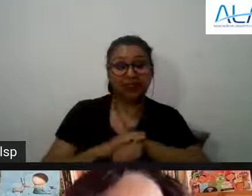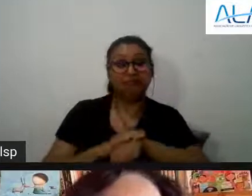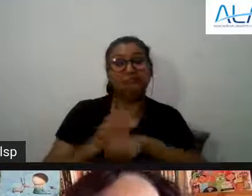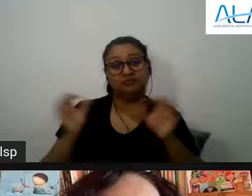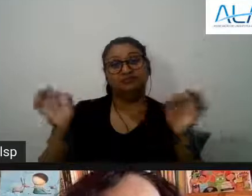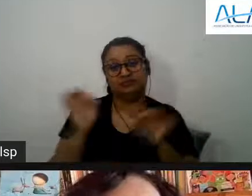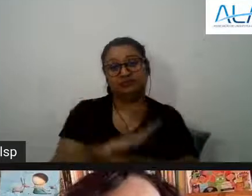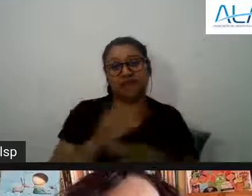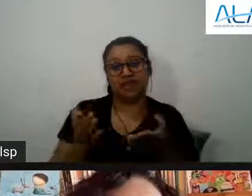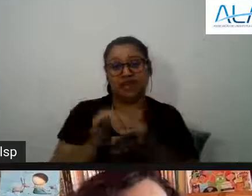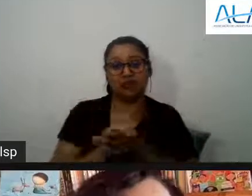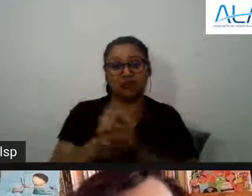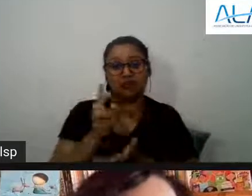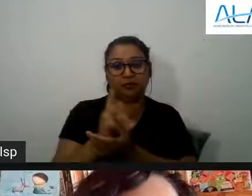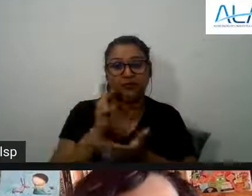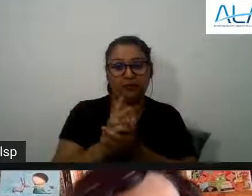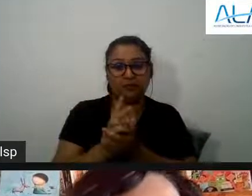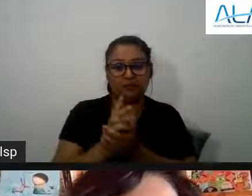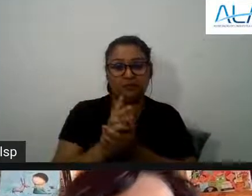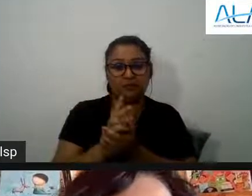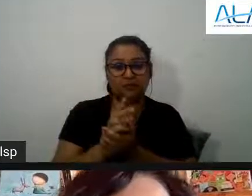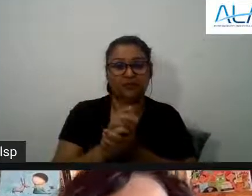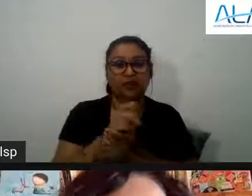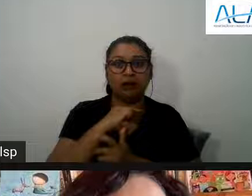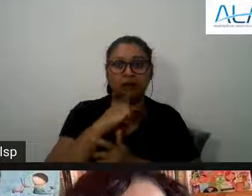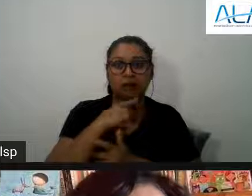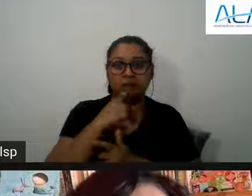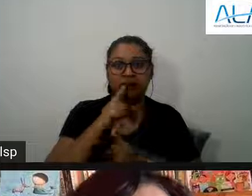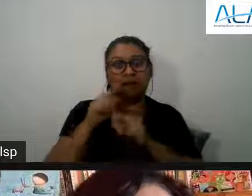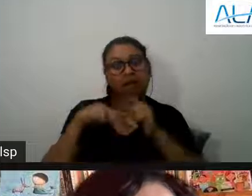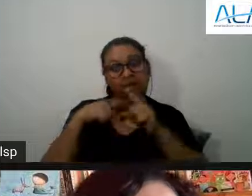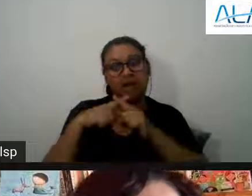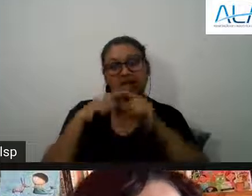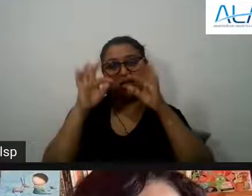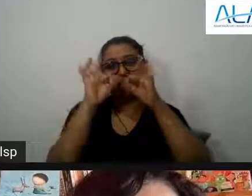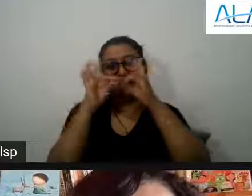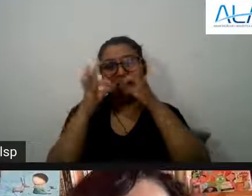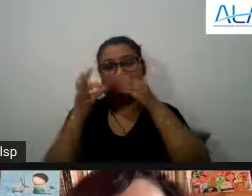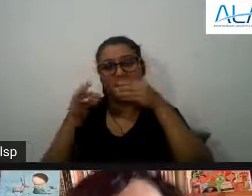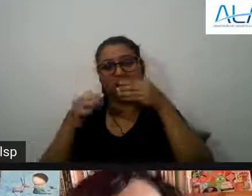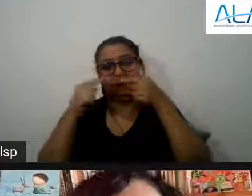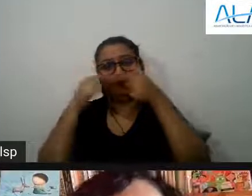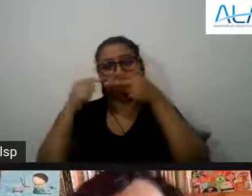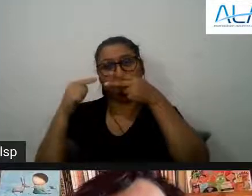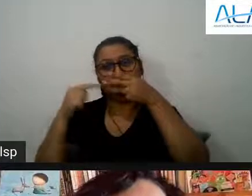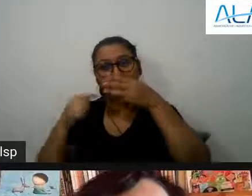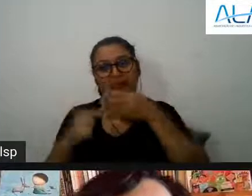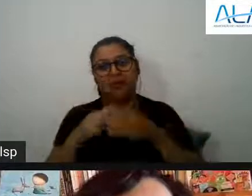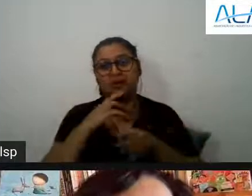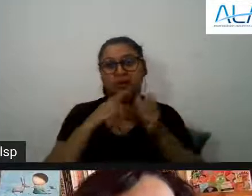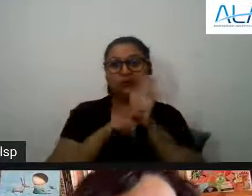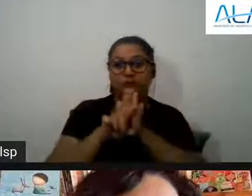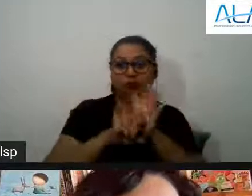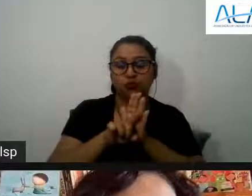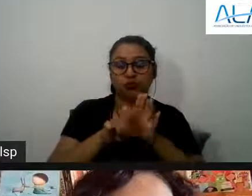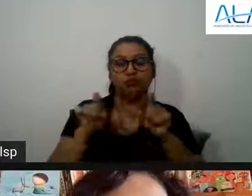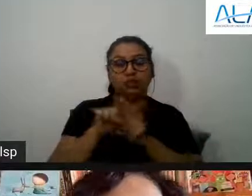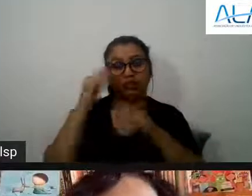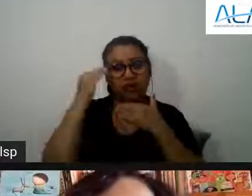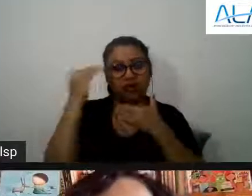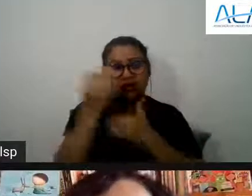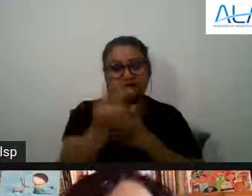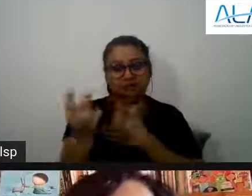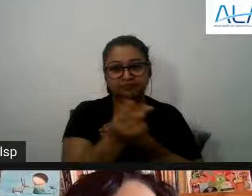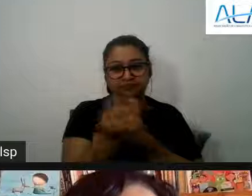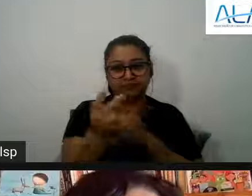mesmo e não teremos como continuar respondendo as perguntas do público mas eu quero agradecer a vocês duas e